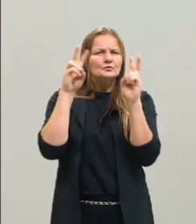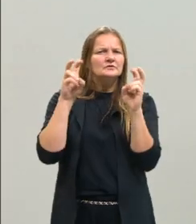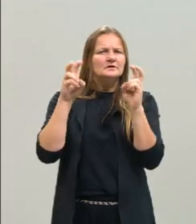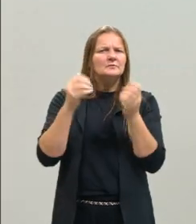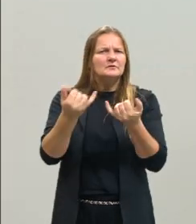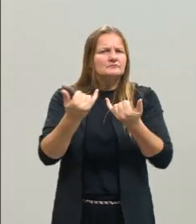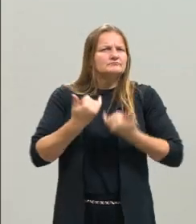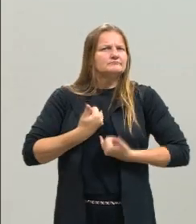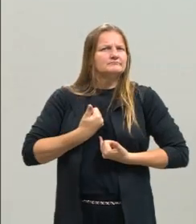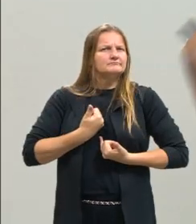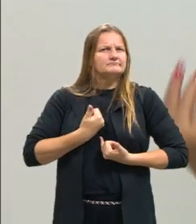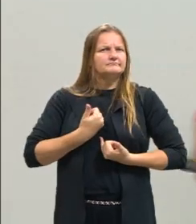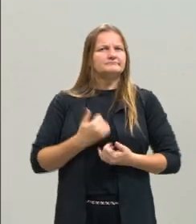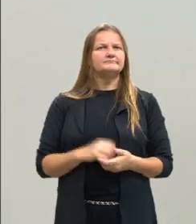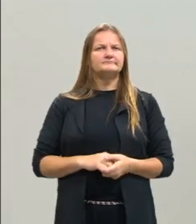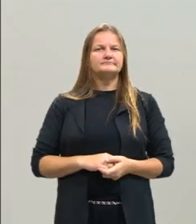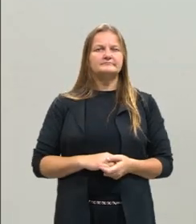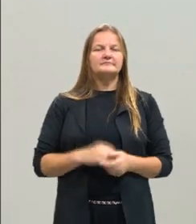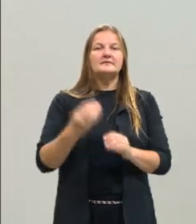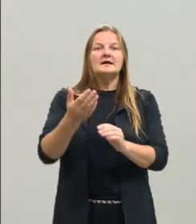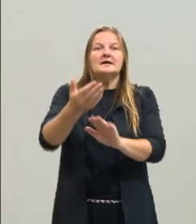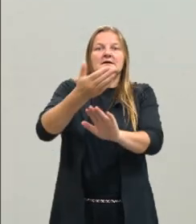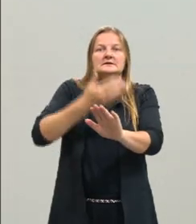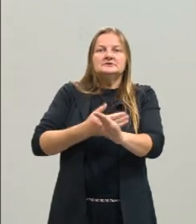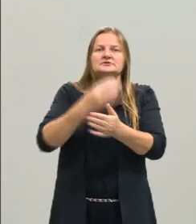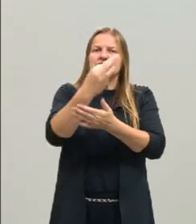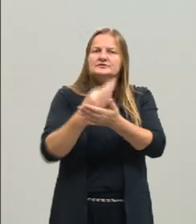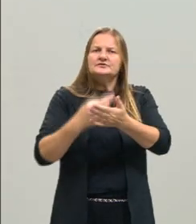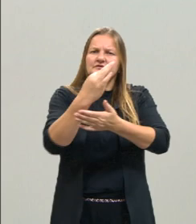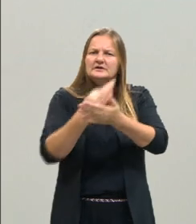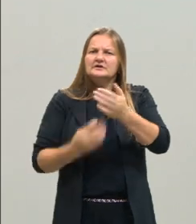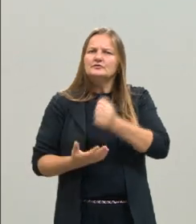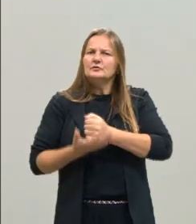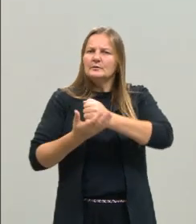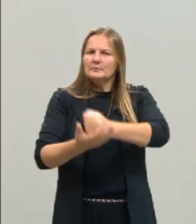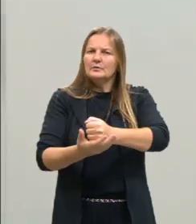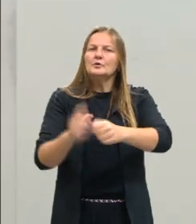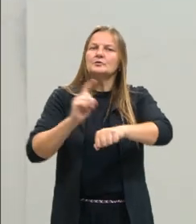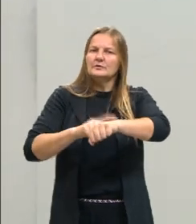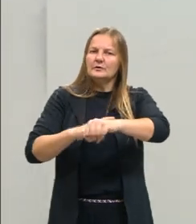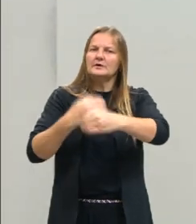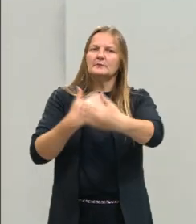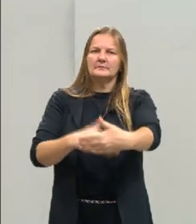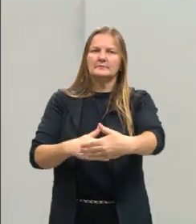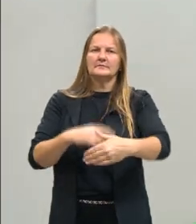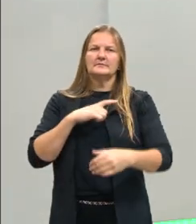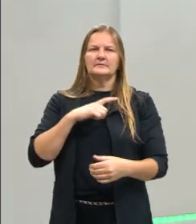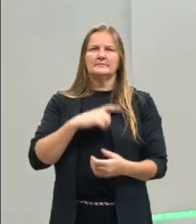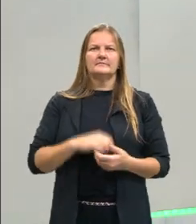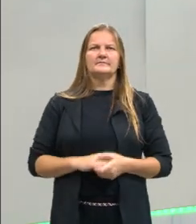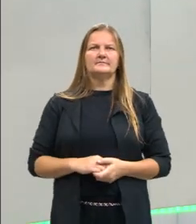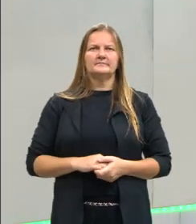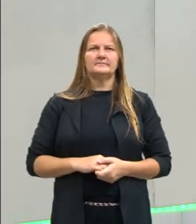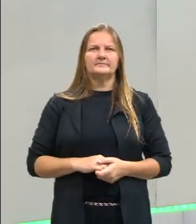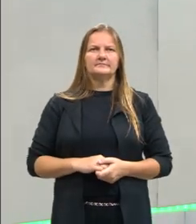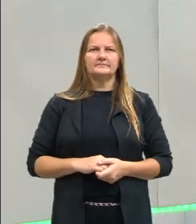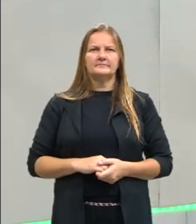me fala, mesmo antes de eu ler os textos de apoio que eu tenho na hora da prova, que vem na prova.